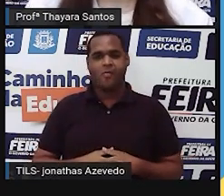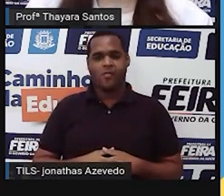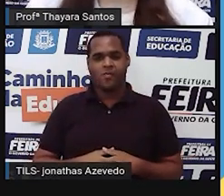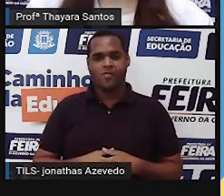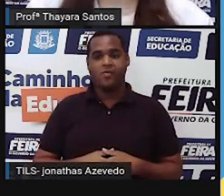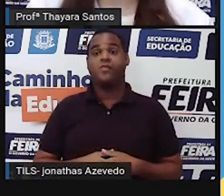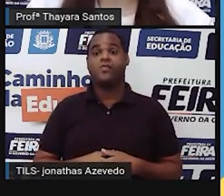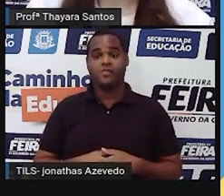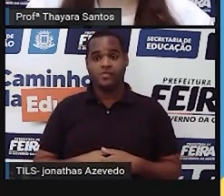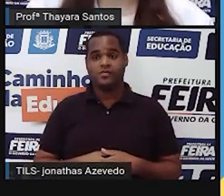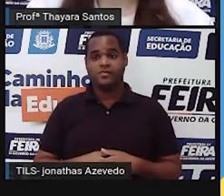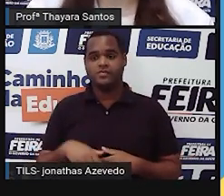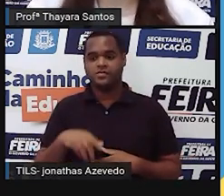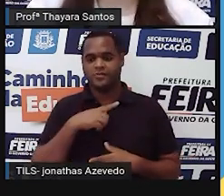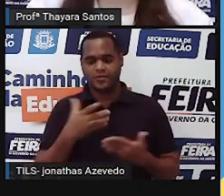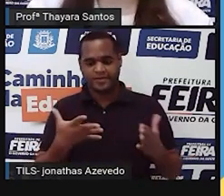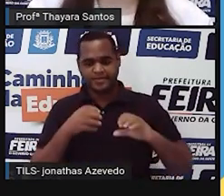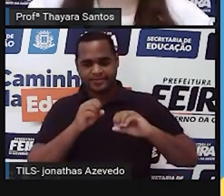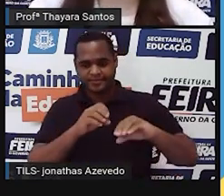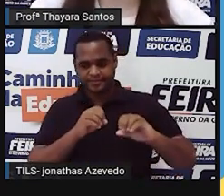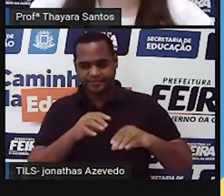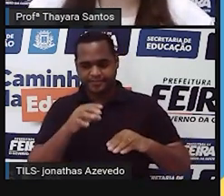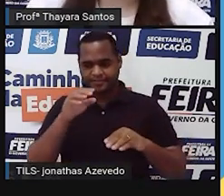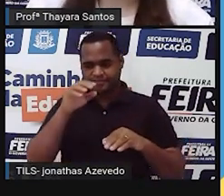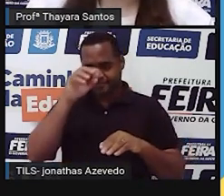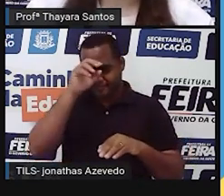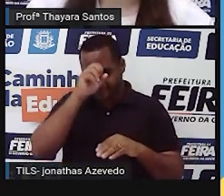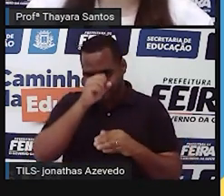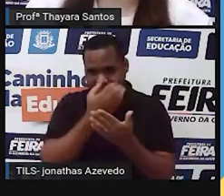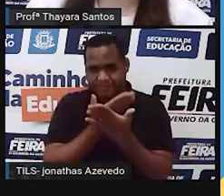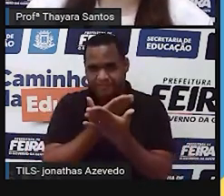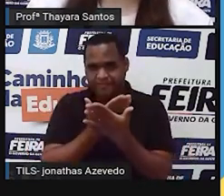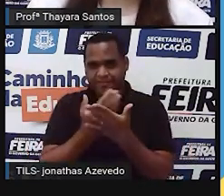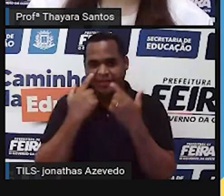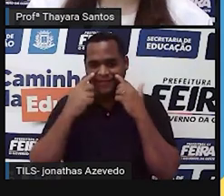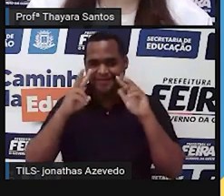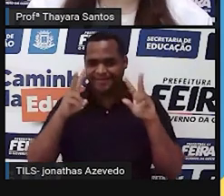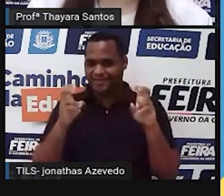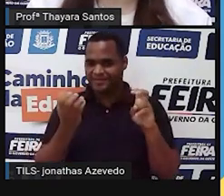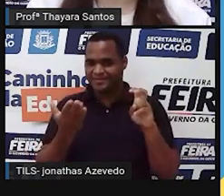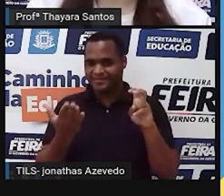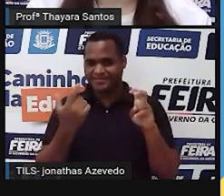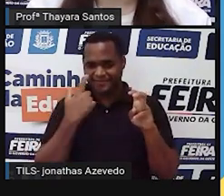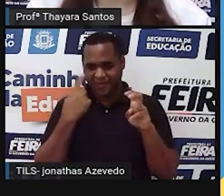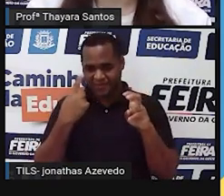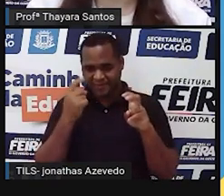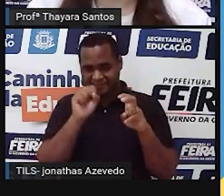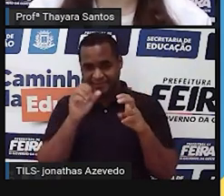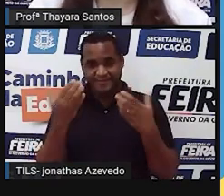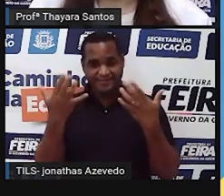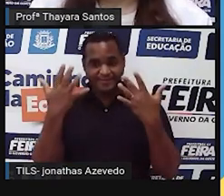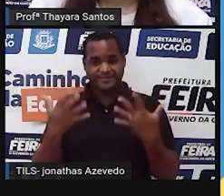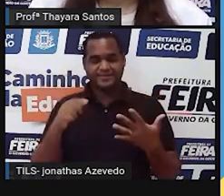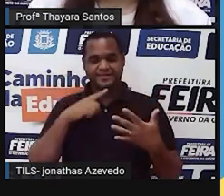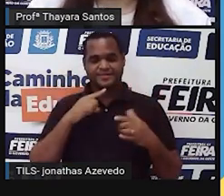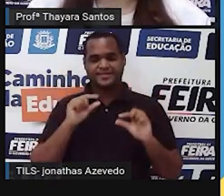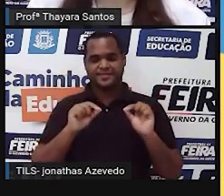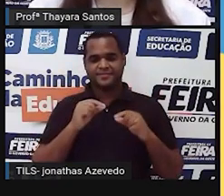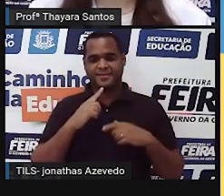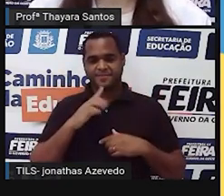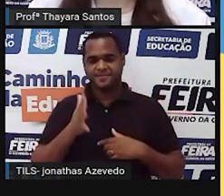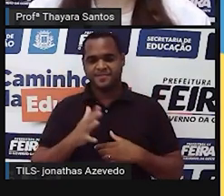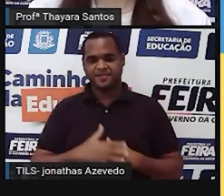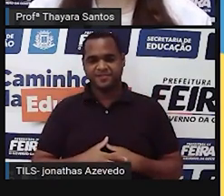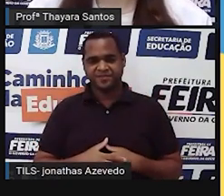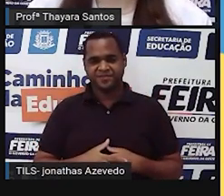E na aula de hoje a gente vai estudar sobre, vocês já devem ter visto lá no primeiro slide que eu já coloquei o tema para vocês, né?